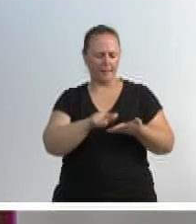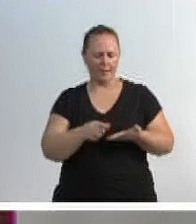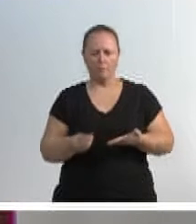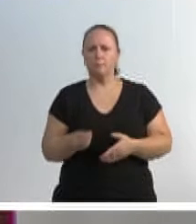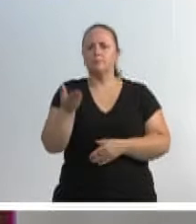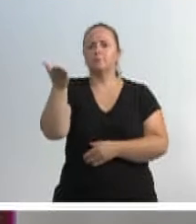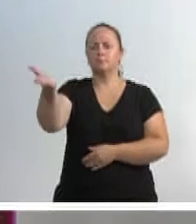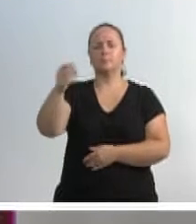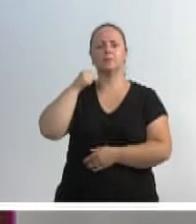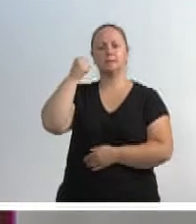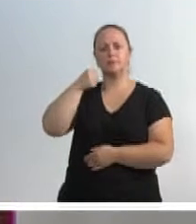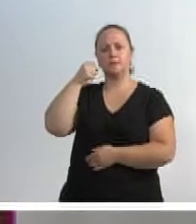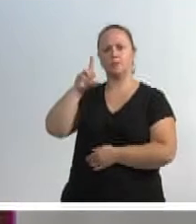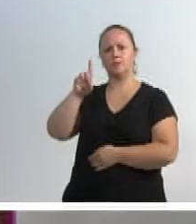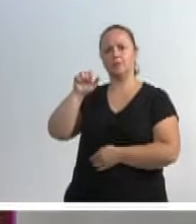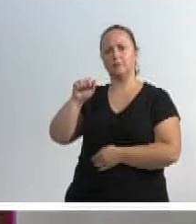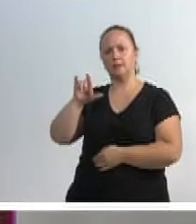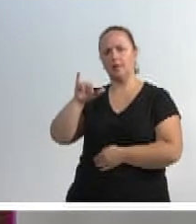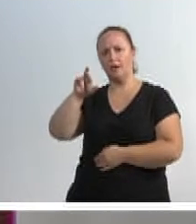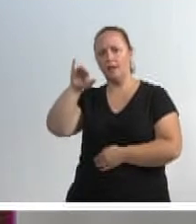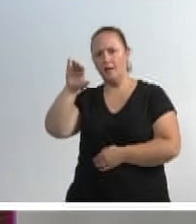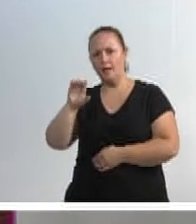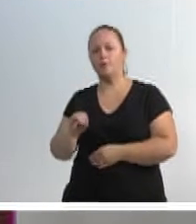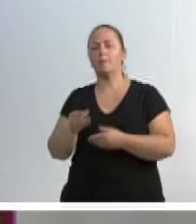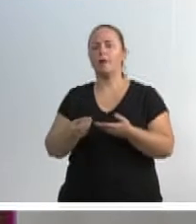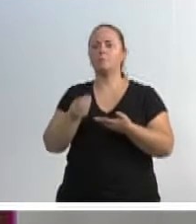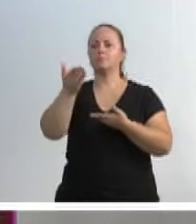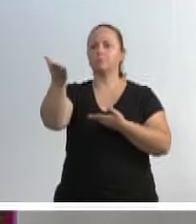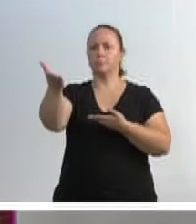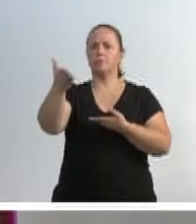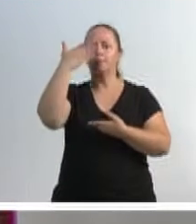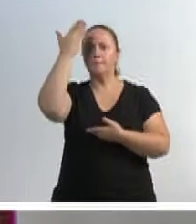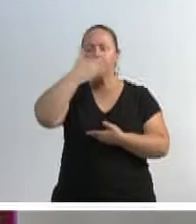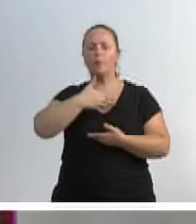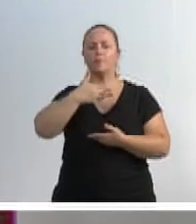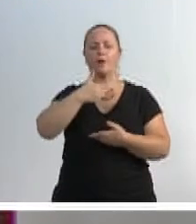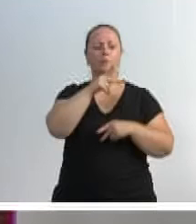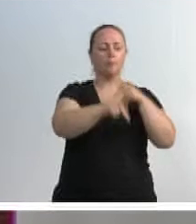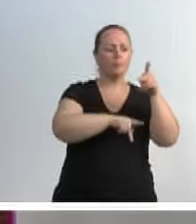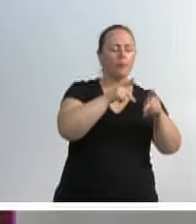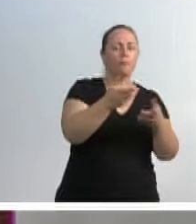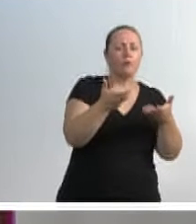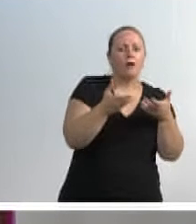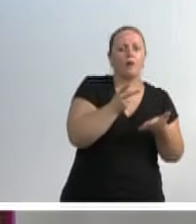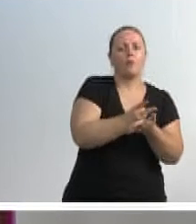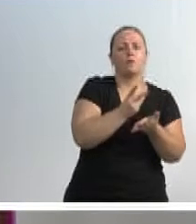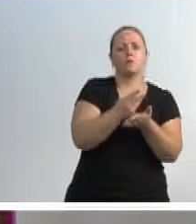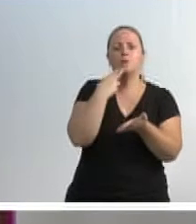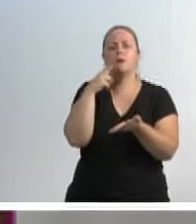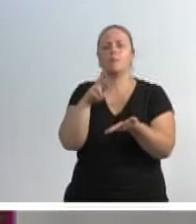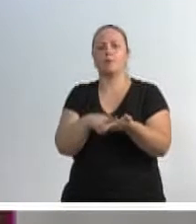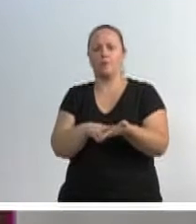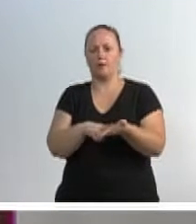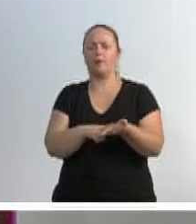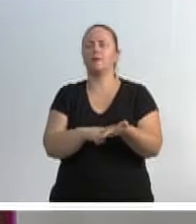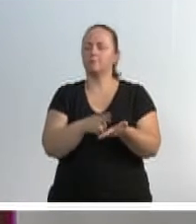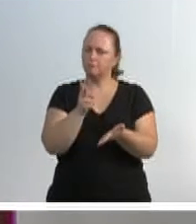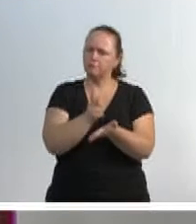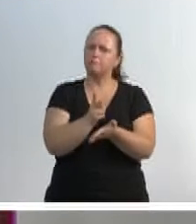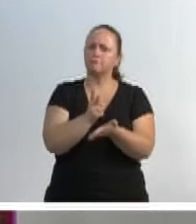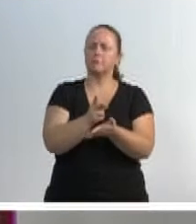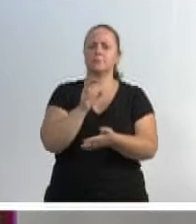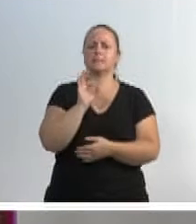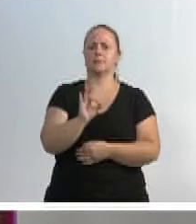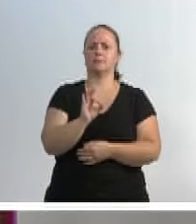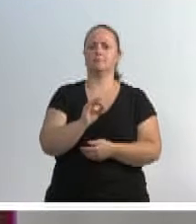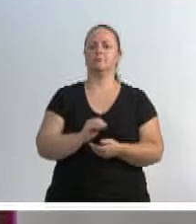Dalírio Weber, levar esses abaixo-sinado para com o correio, para que nós possamos contar com eles